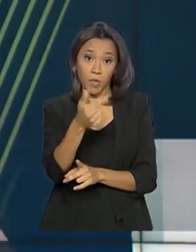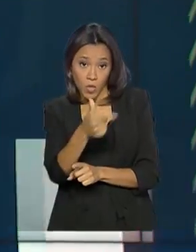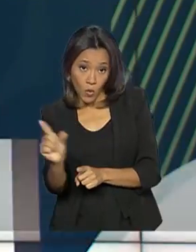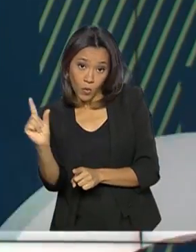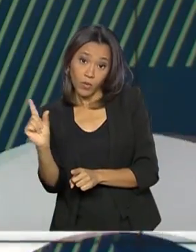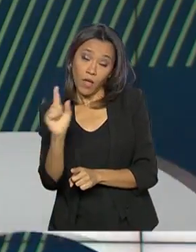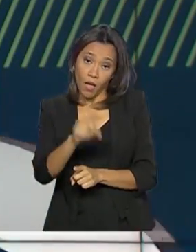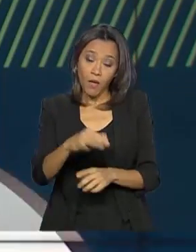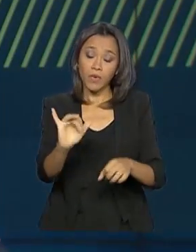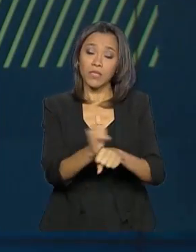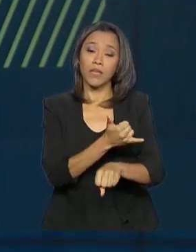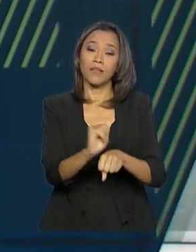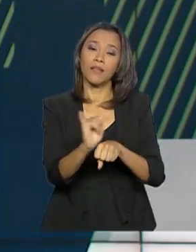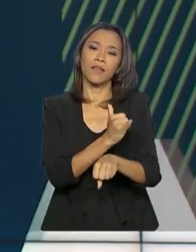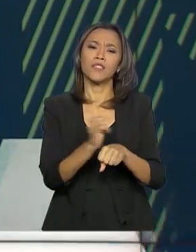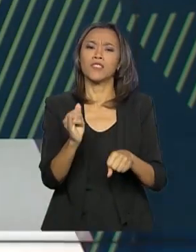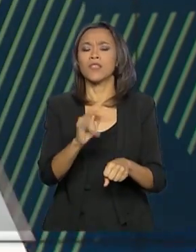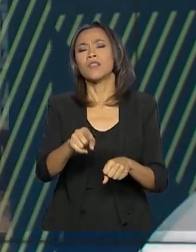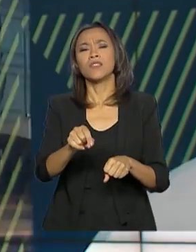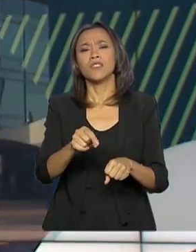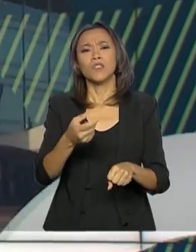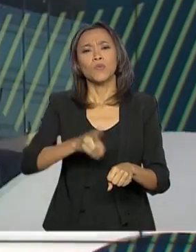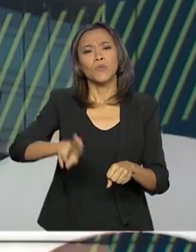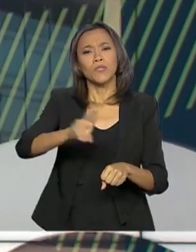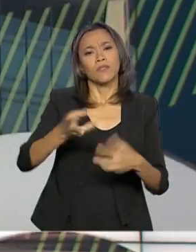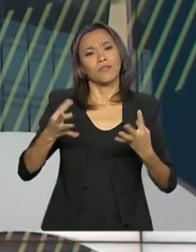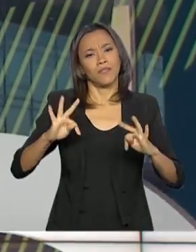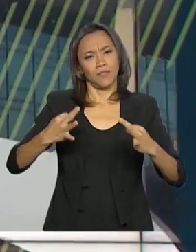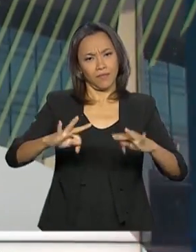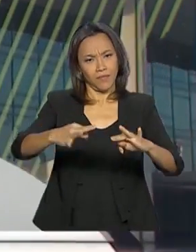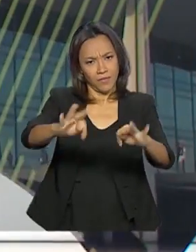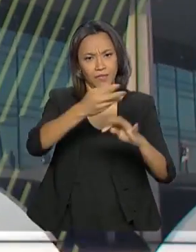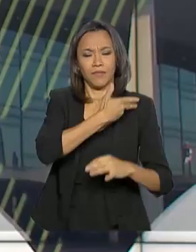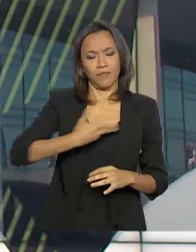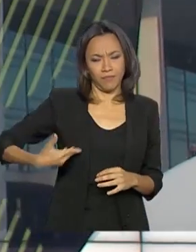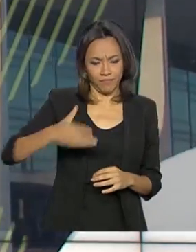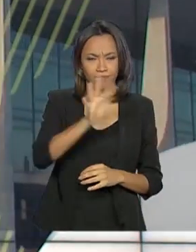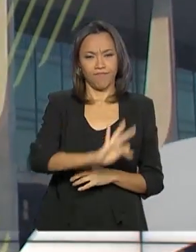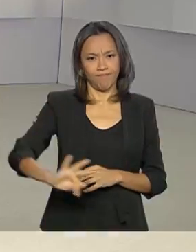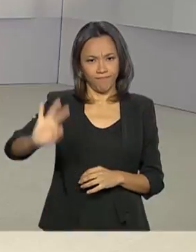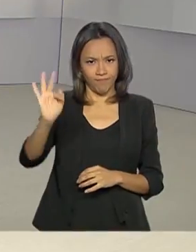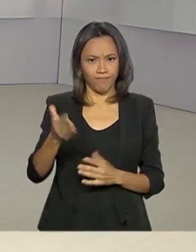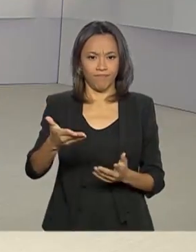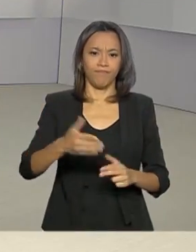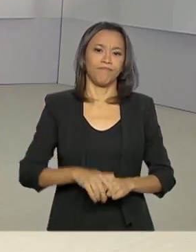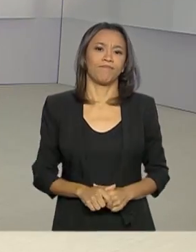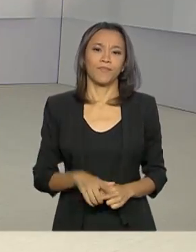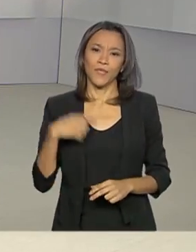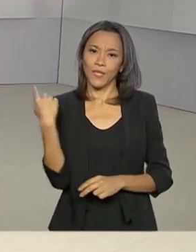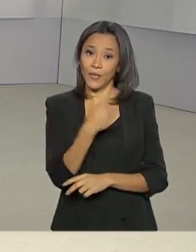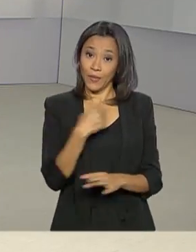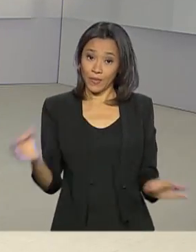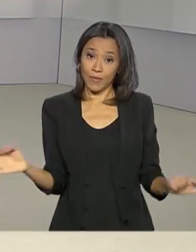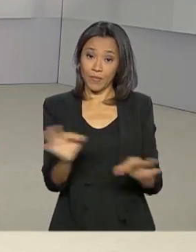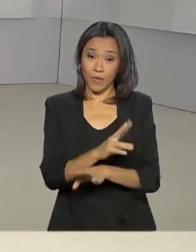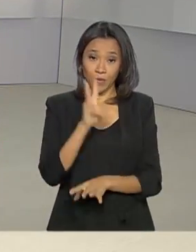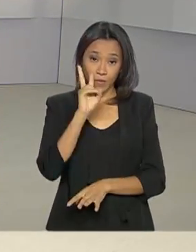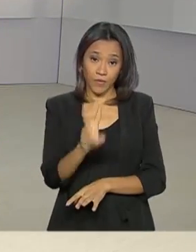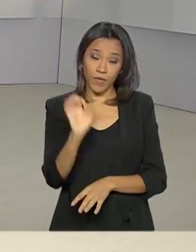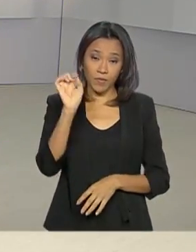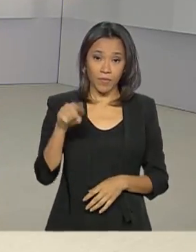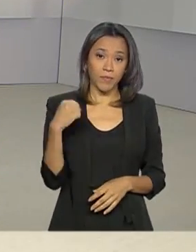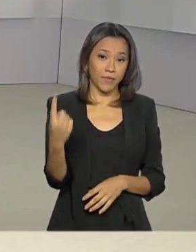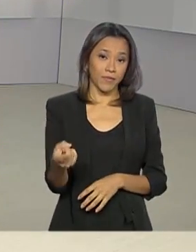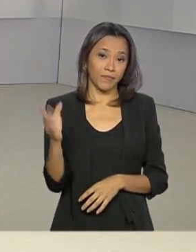ferramenta é mais uma iniciativa no processo de modernização do governo federal. A gente fica por aqui. Nos vemos